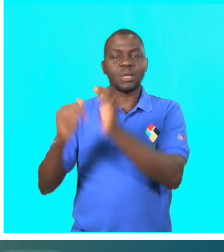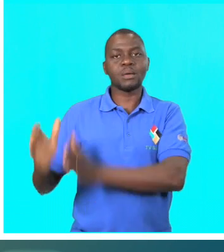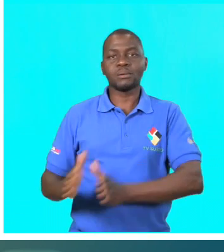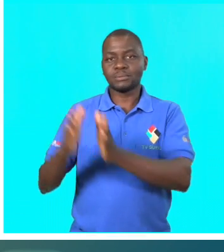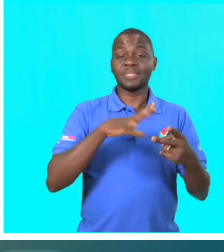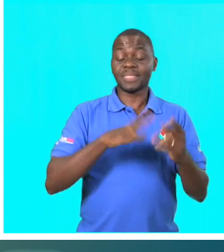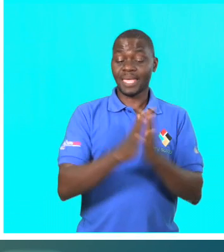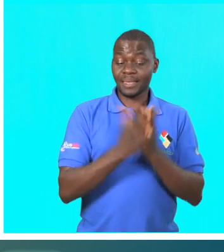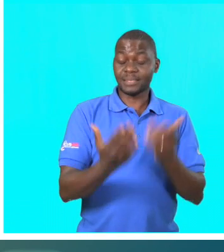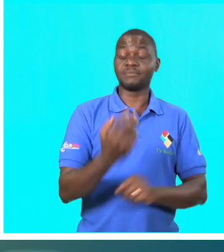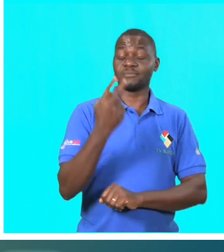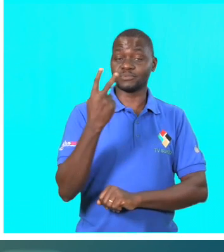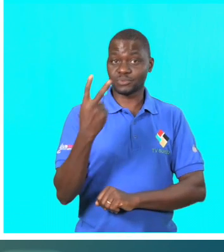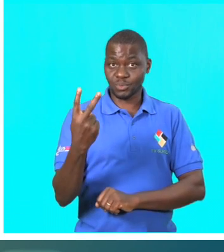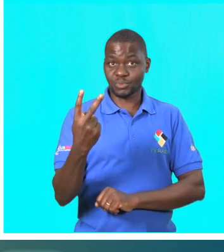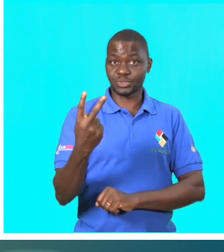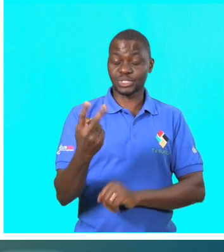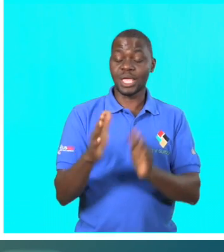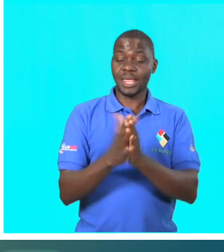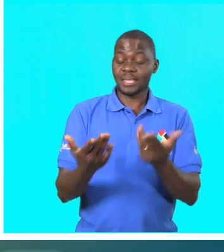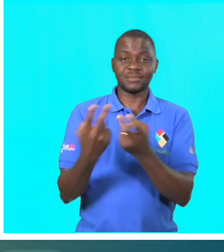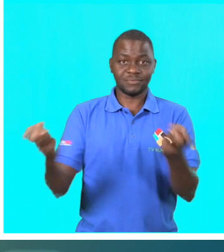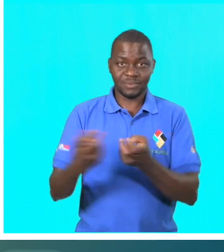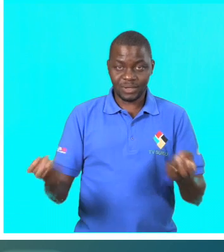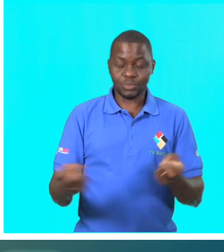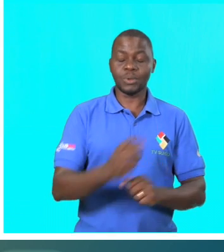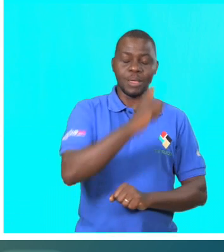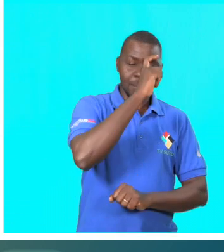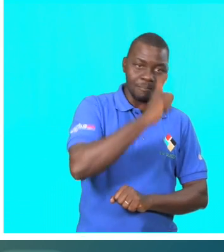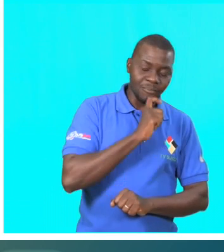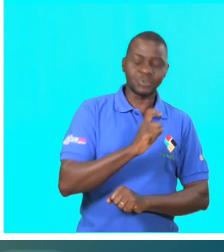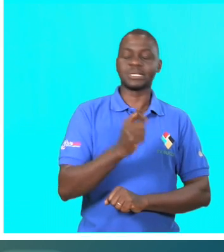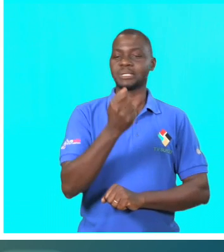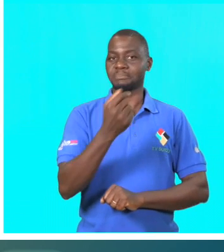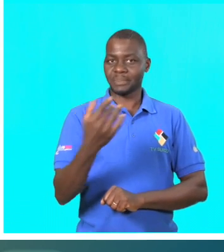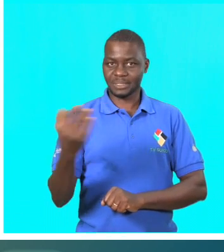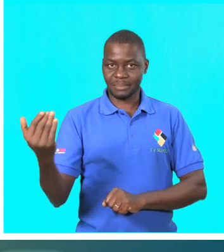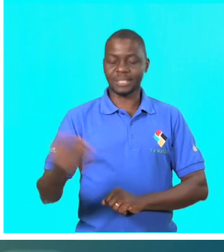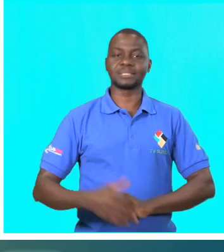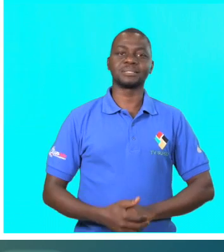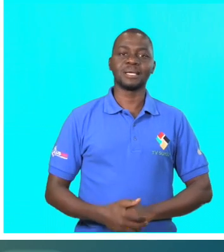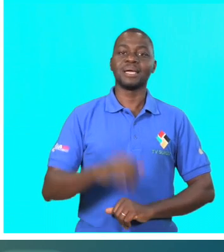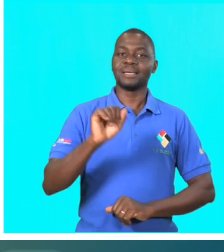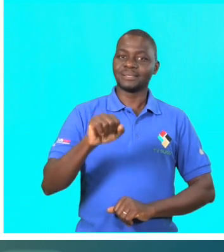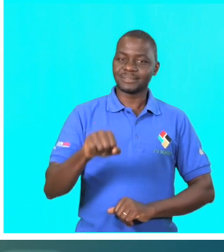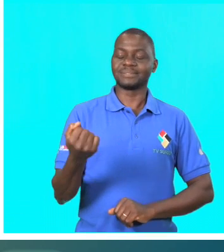revistos. Temos dois livros do aluno, tanto matemática e português.